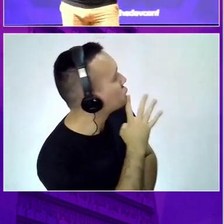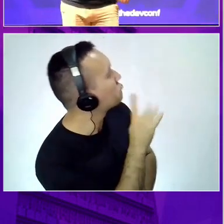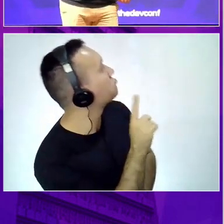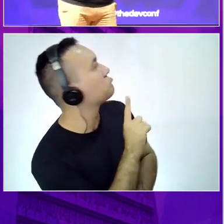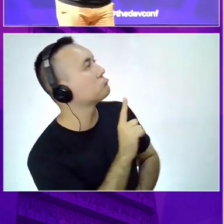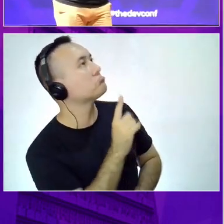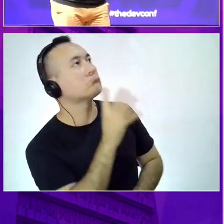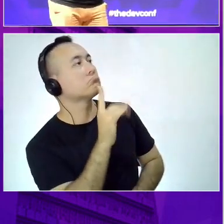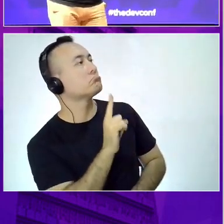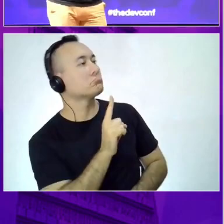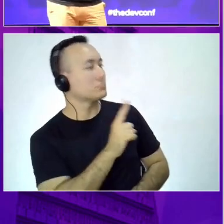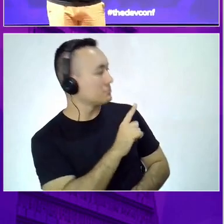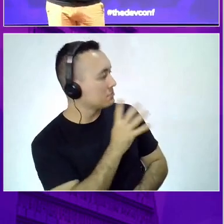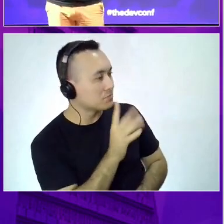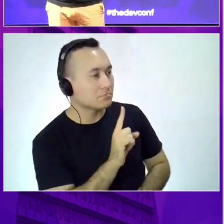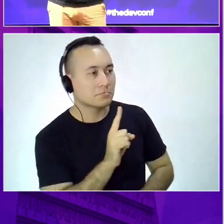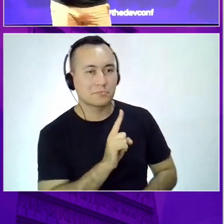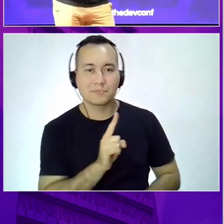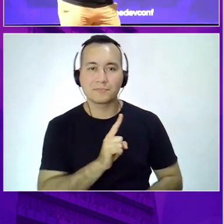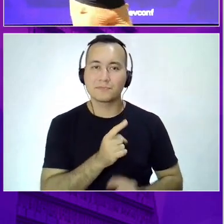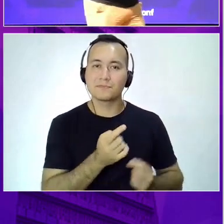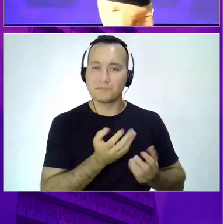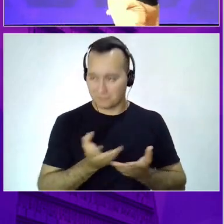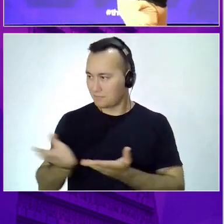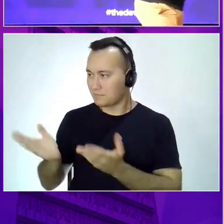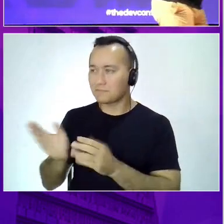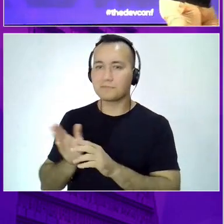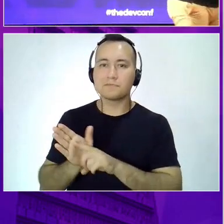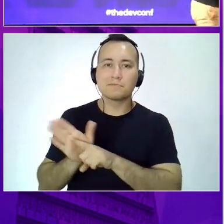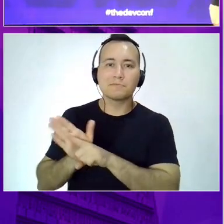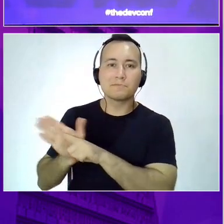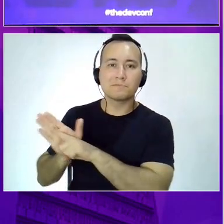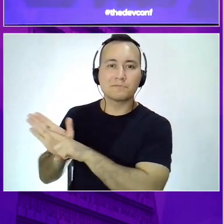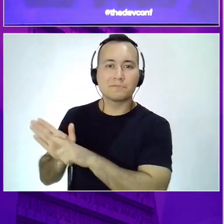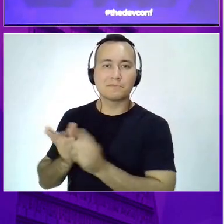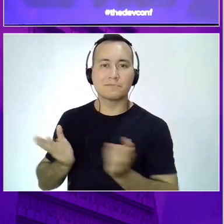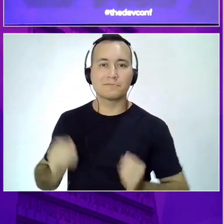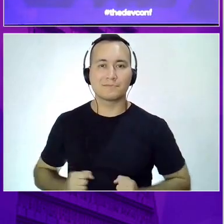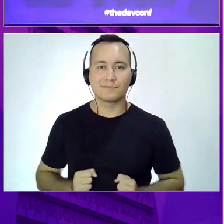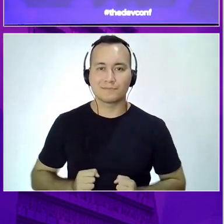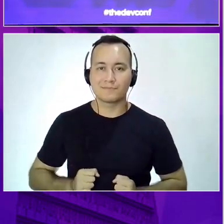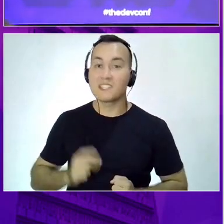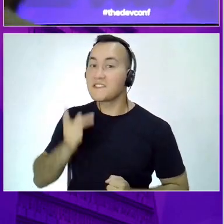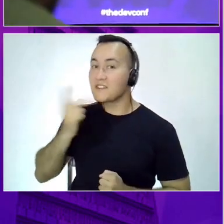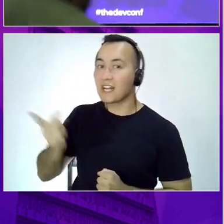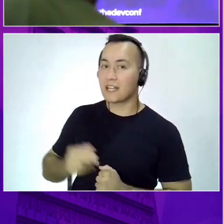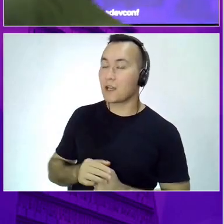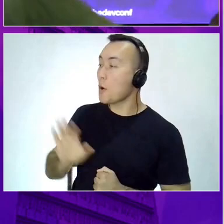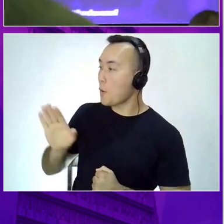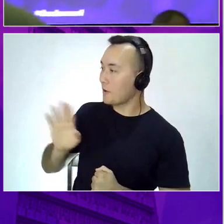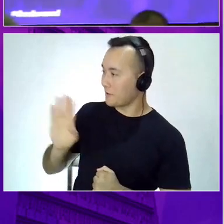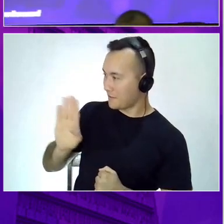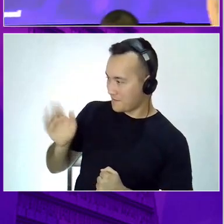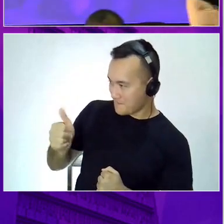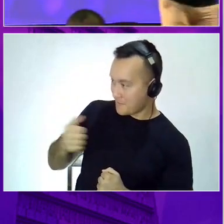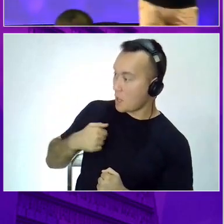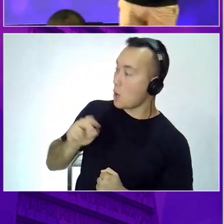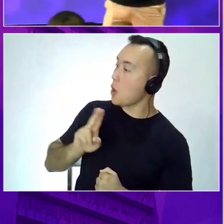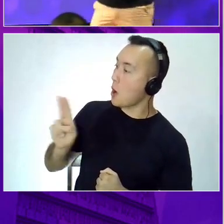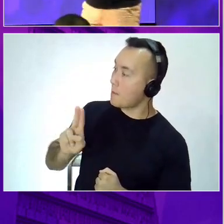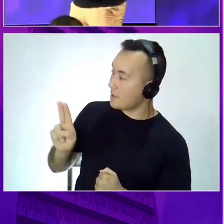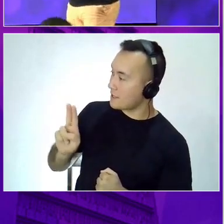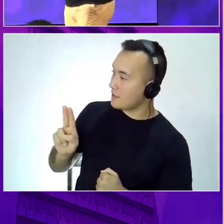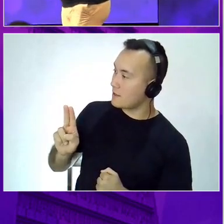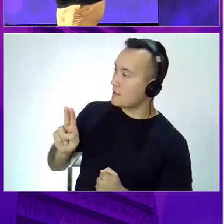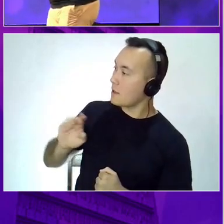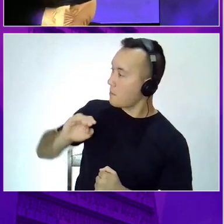vá até essa pessoa e diga o seguinte, fulano, o meu sonho é, meu nome é tal e o meu sonho é. Pode ser a transição de